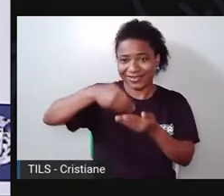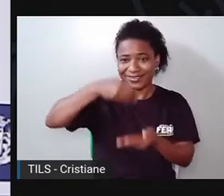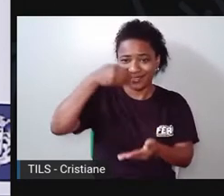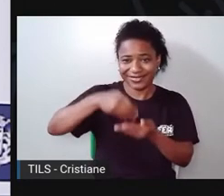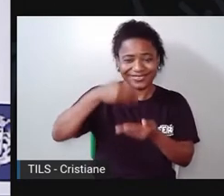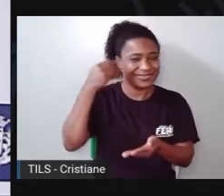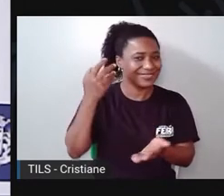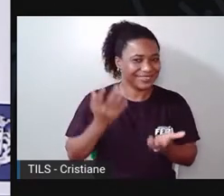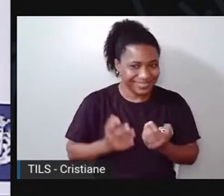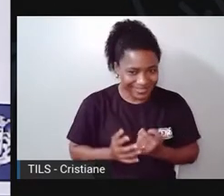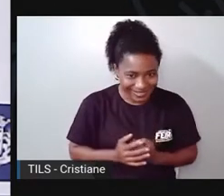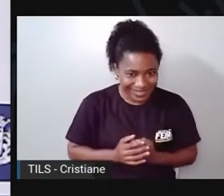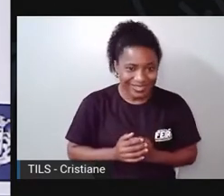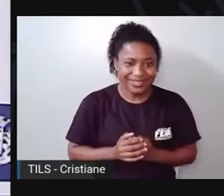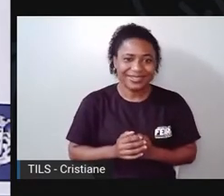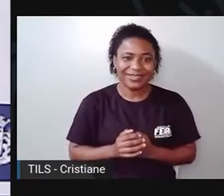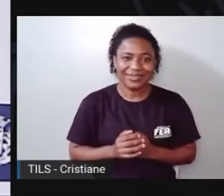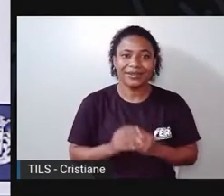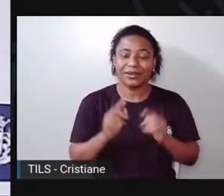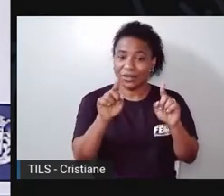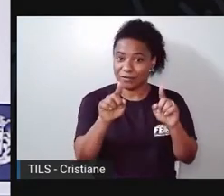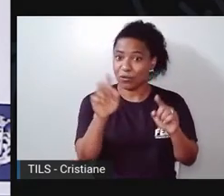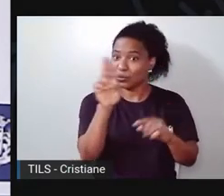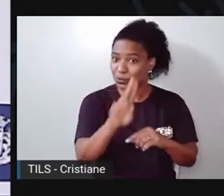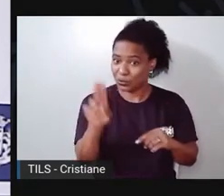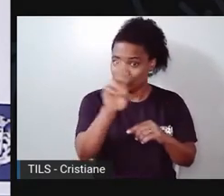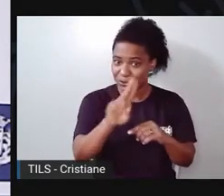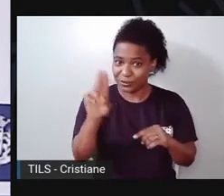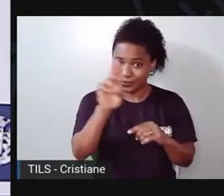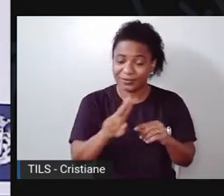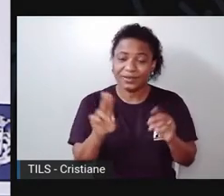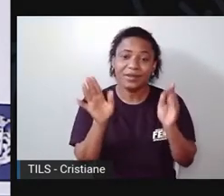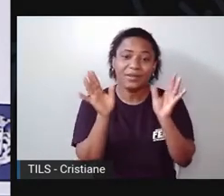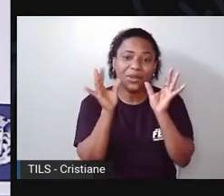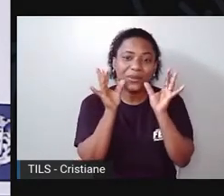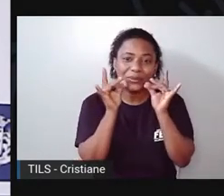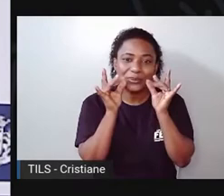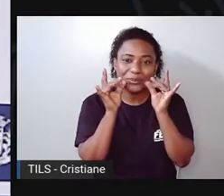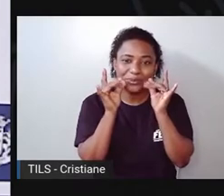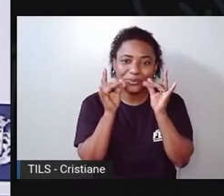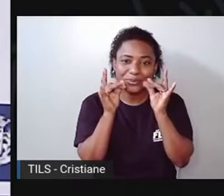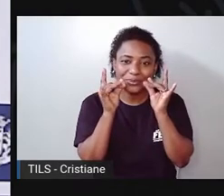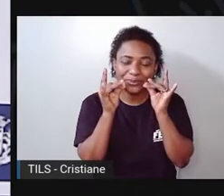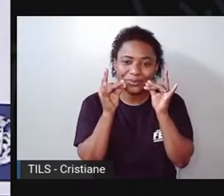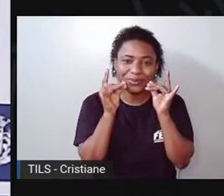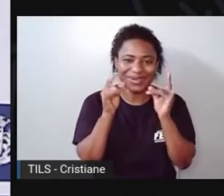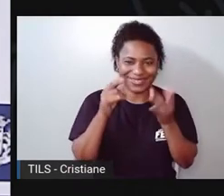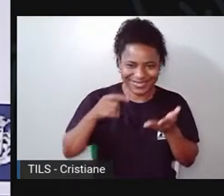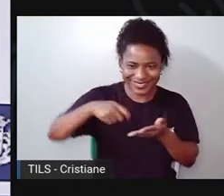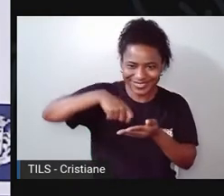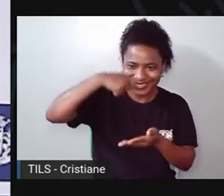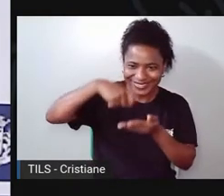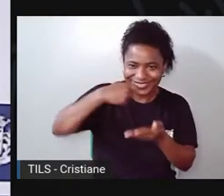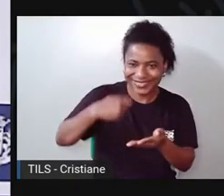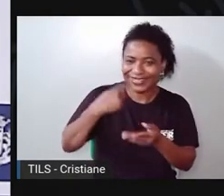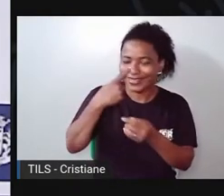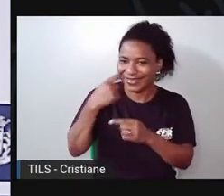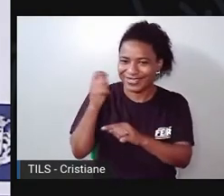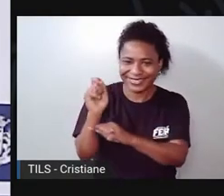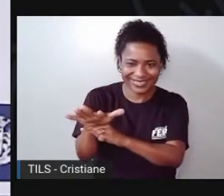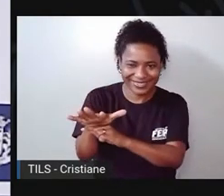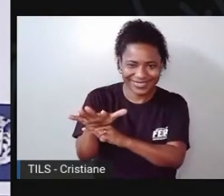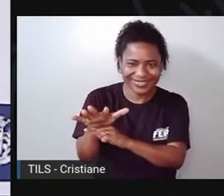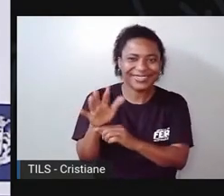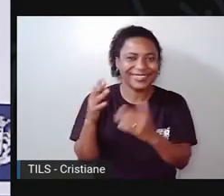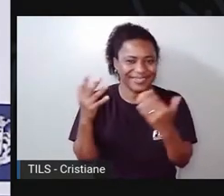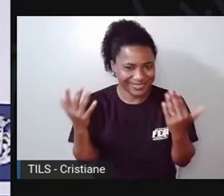Eu vou usar essa daqui, ó. São colheres de plástico, colheres descartadas. A gente vai precisar